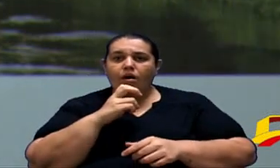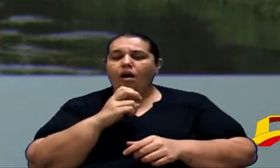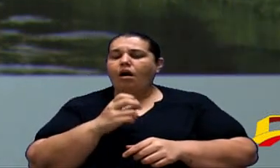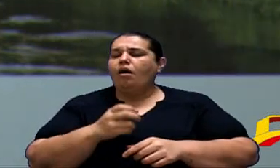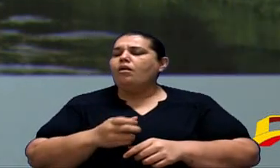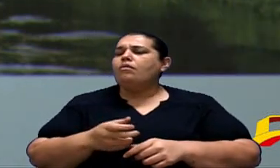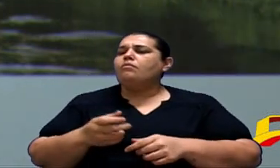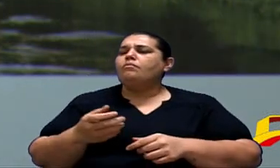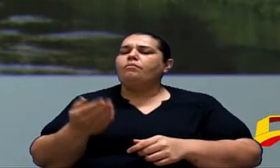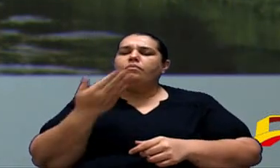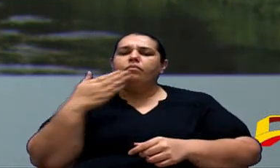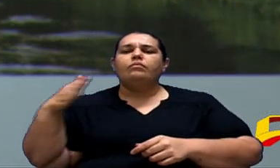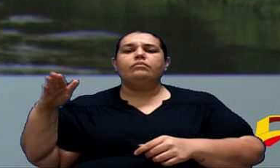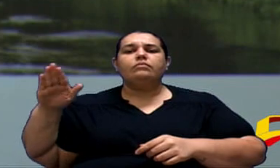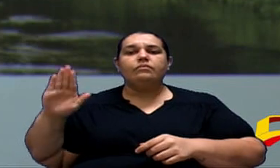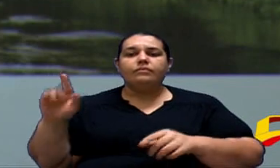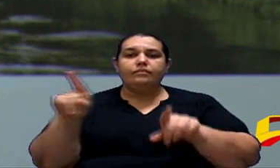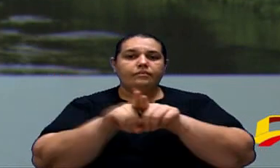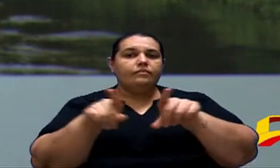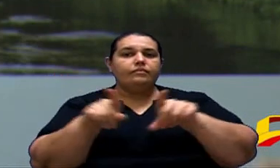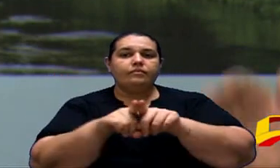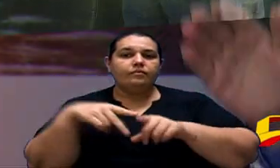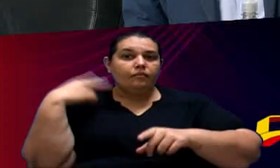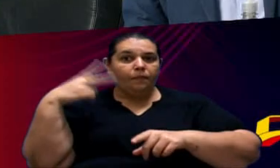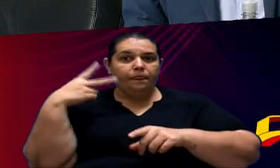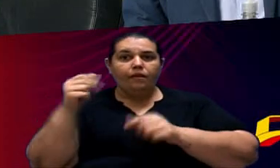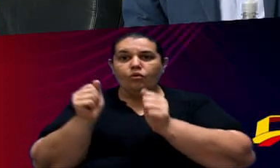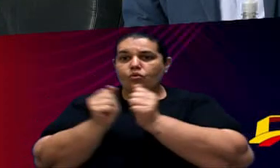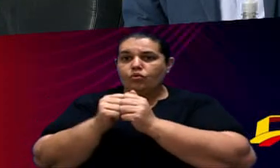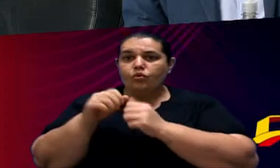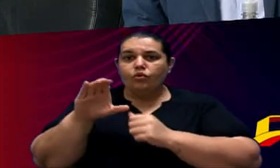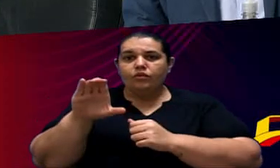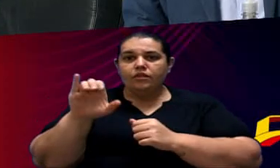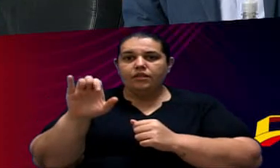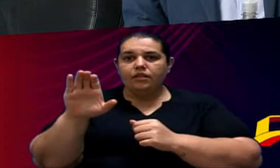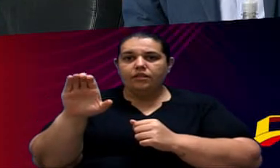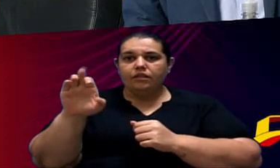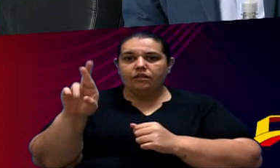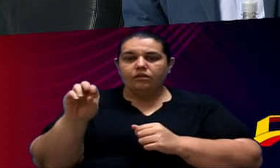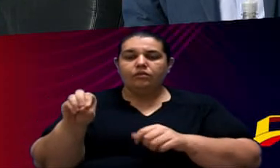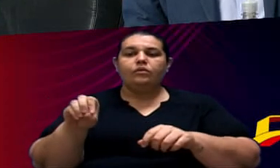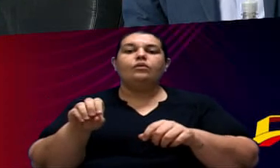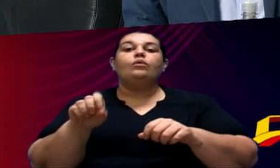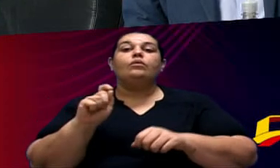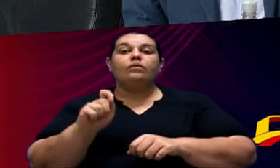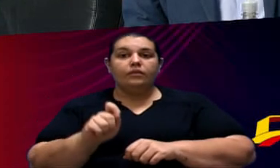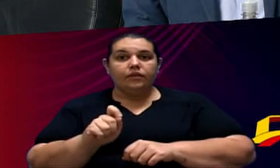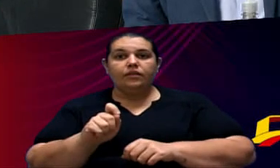Com a População De Sorocaba Através Do Vereador Cícero João E Desta Câmara